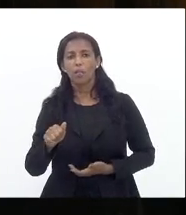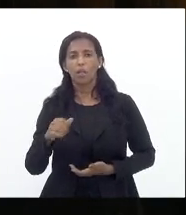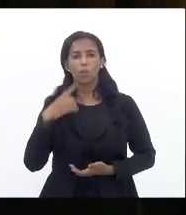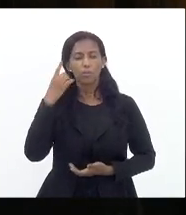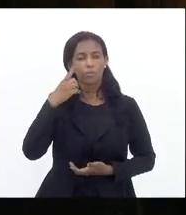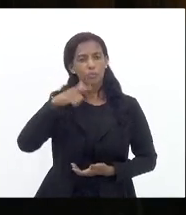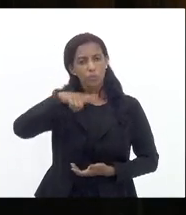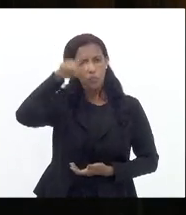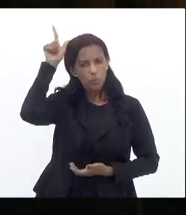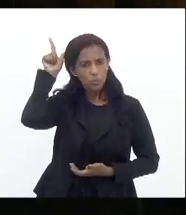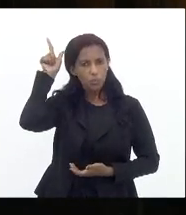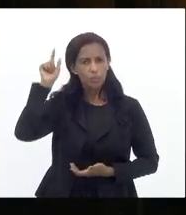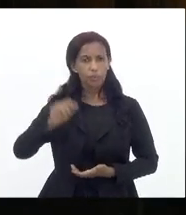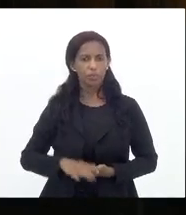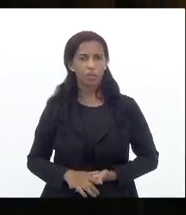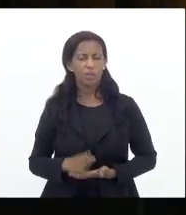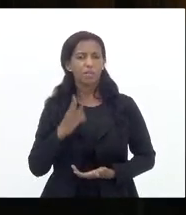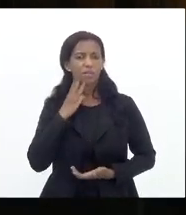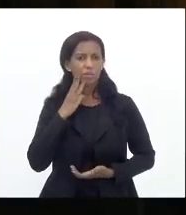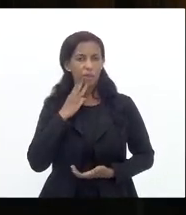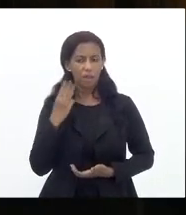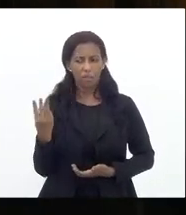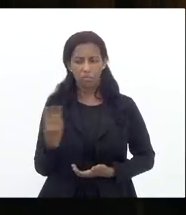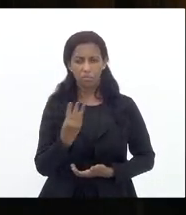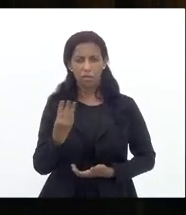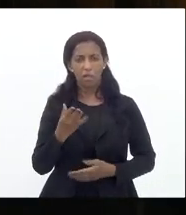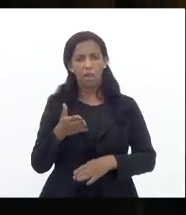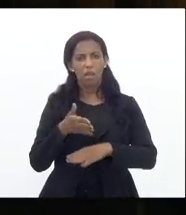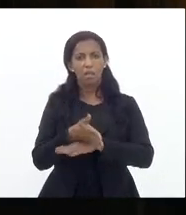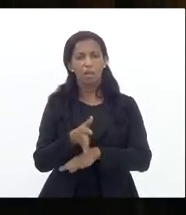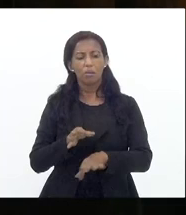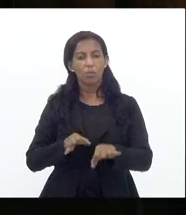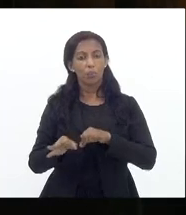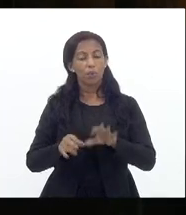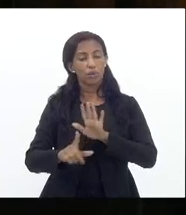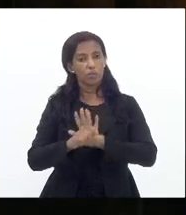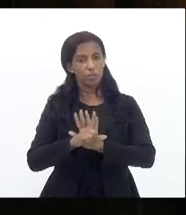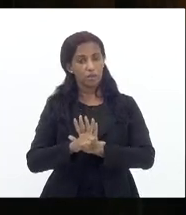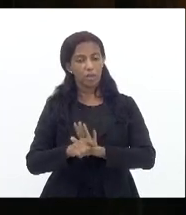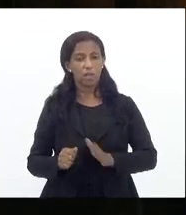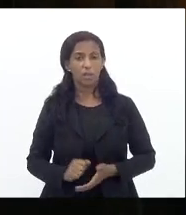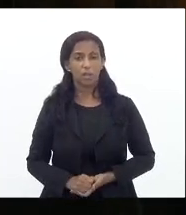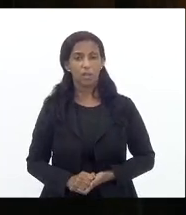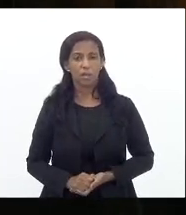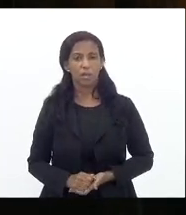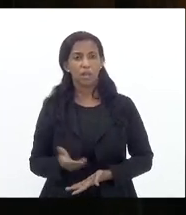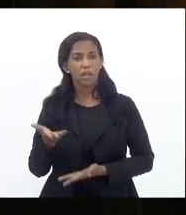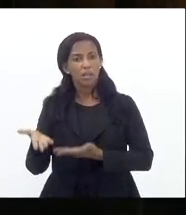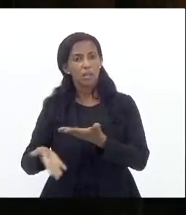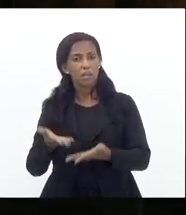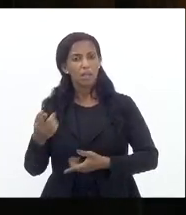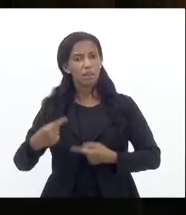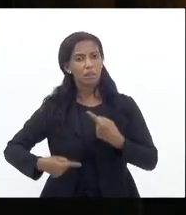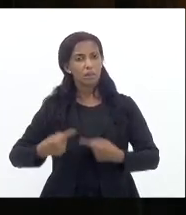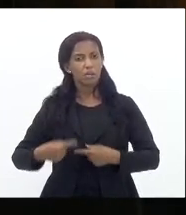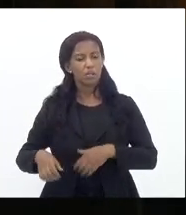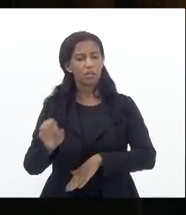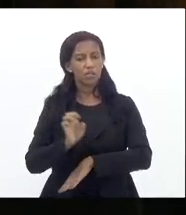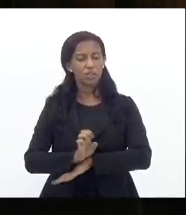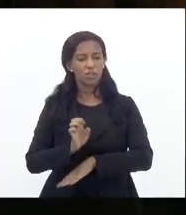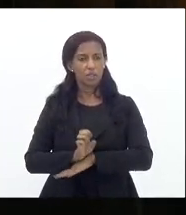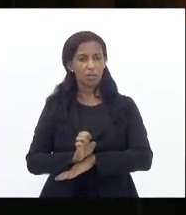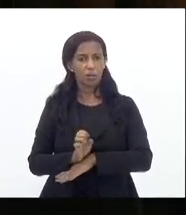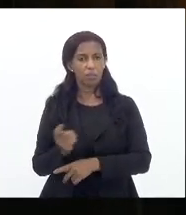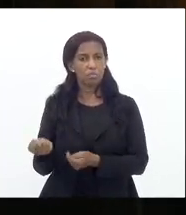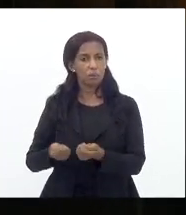Paulo e Valdeque Carneiro entramos com um projeto de lei que trata da política estadual da economia